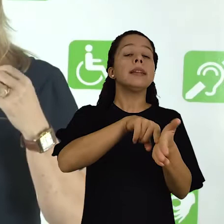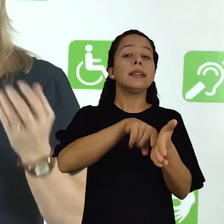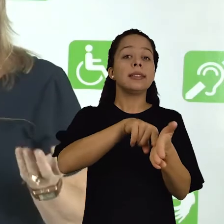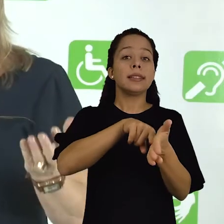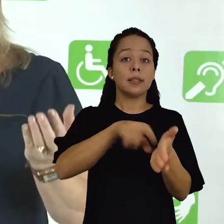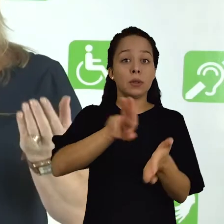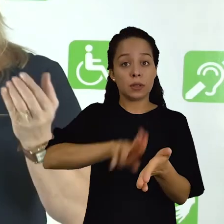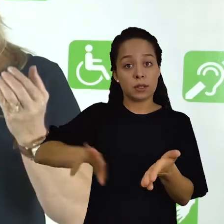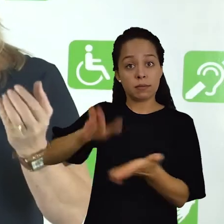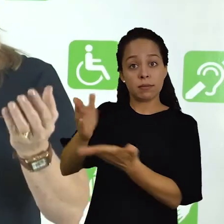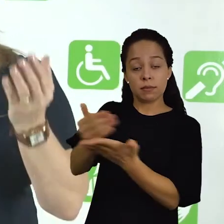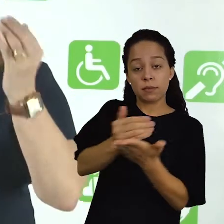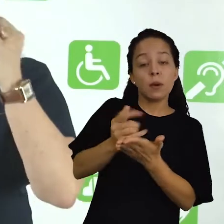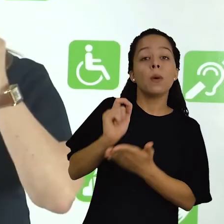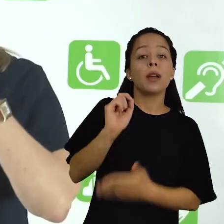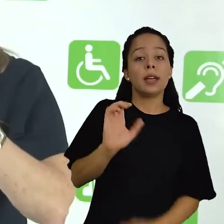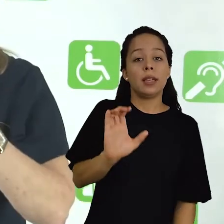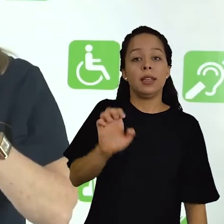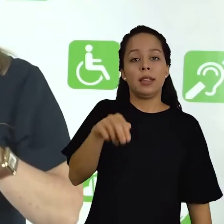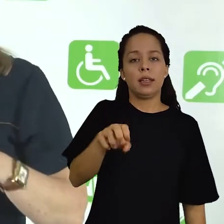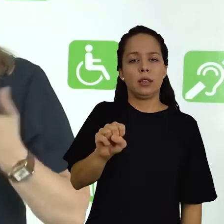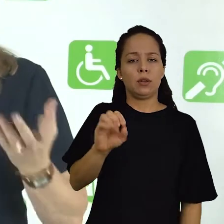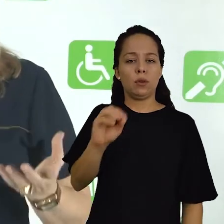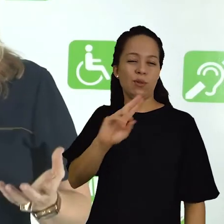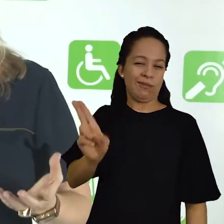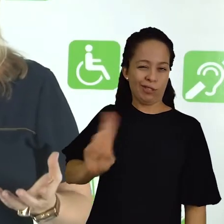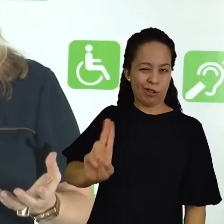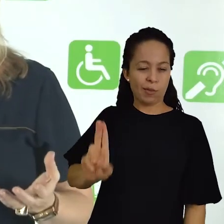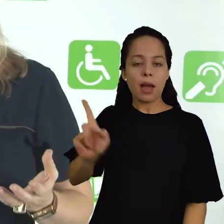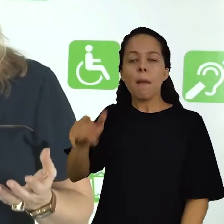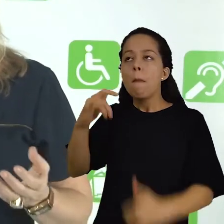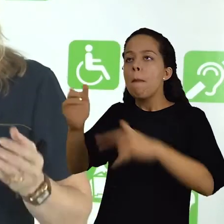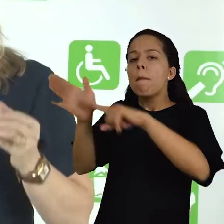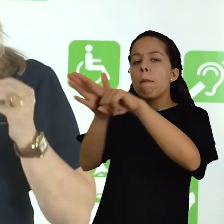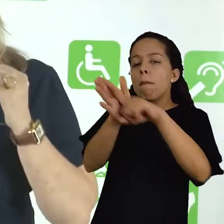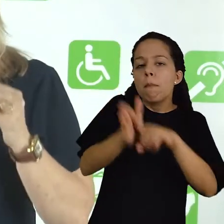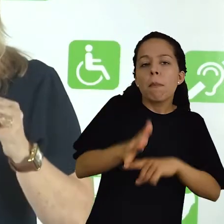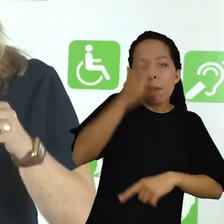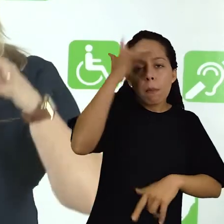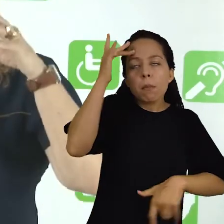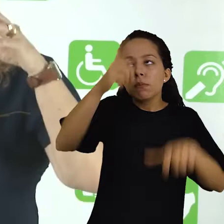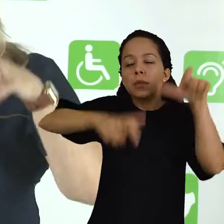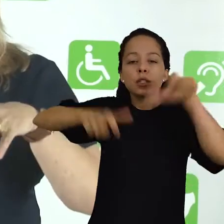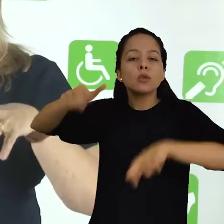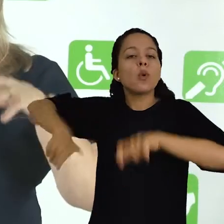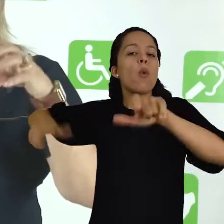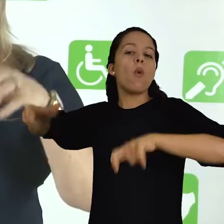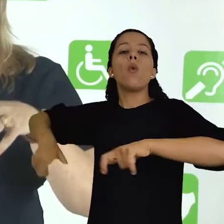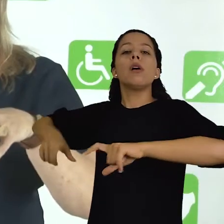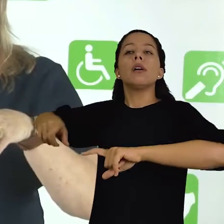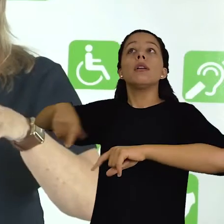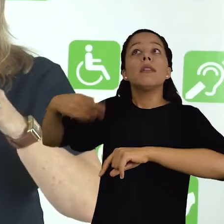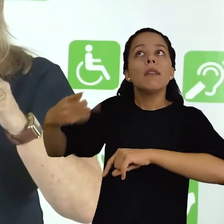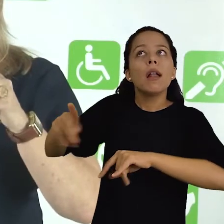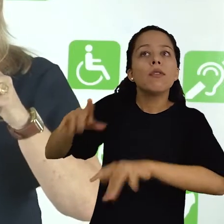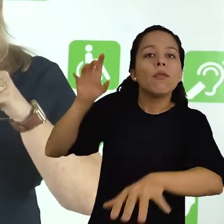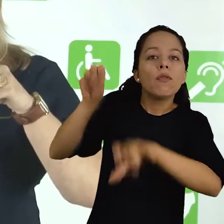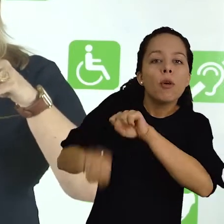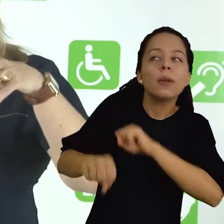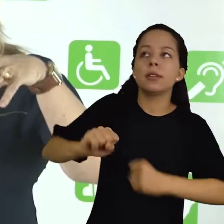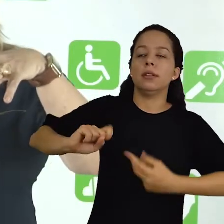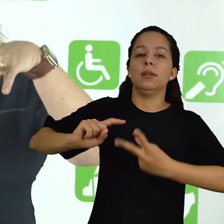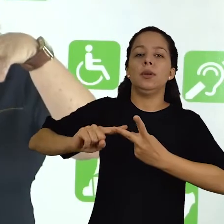pesquisa com base em um levantamento é o censo, no qual são estudados